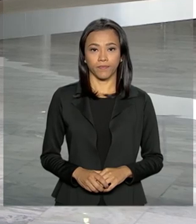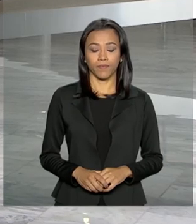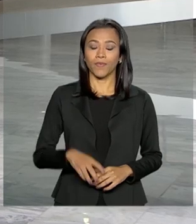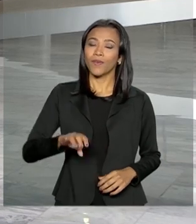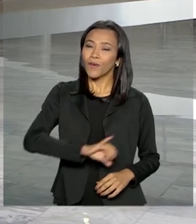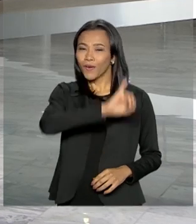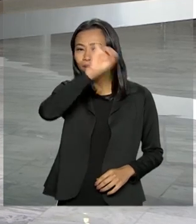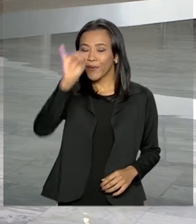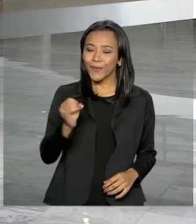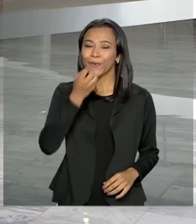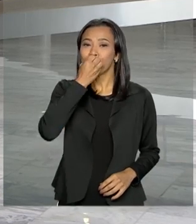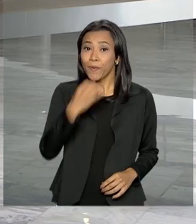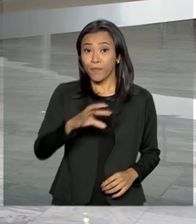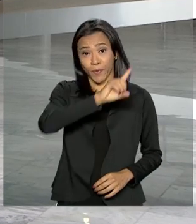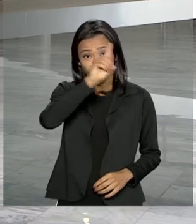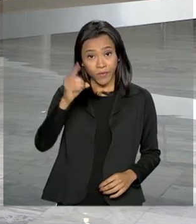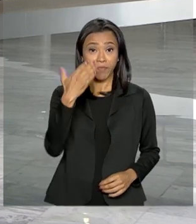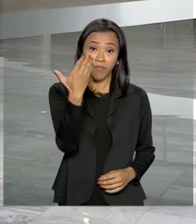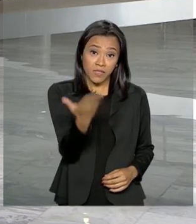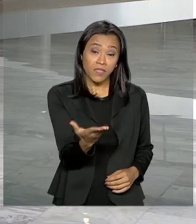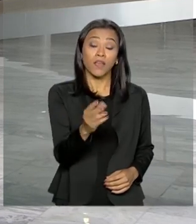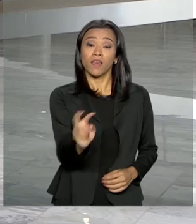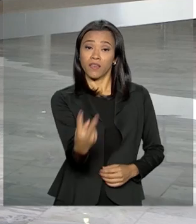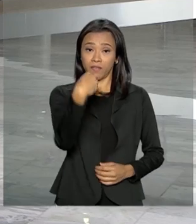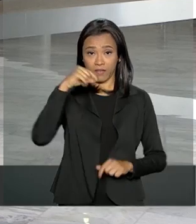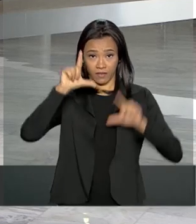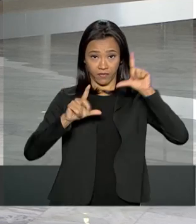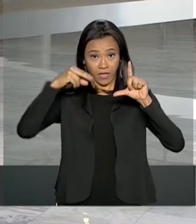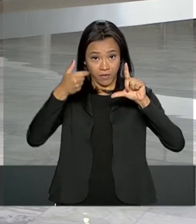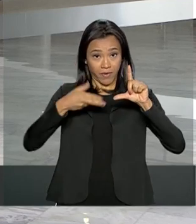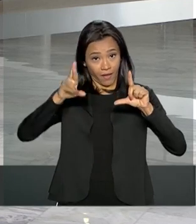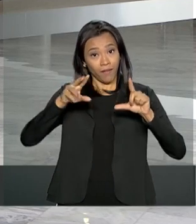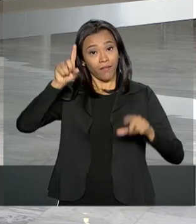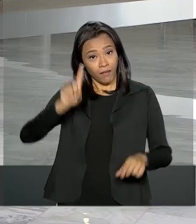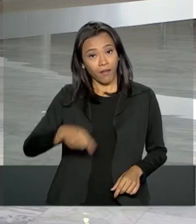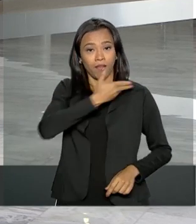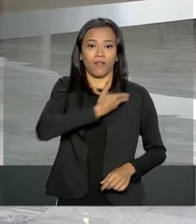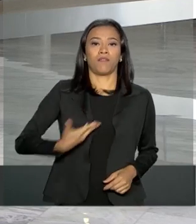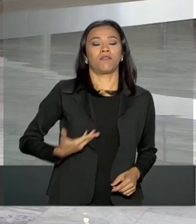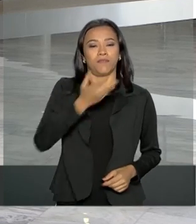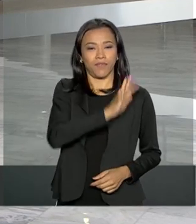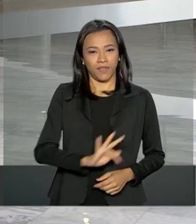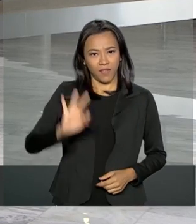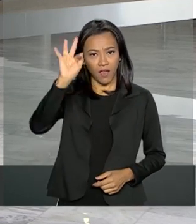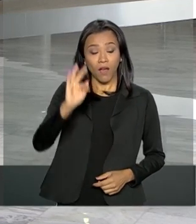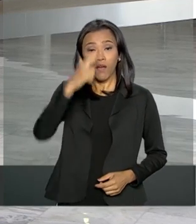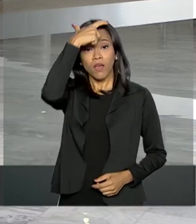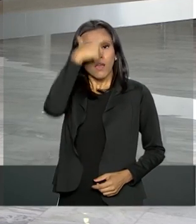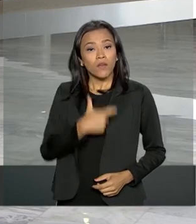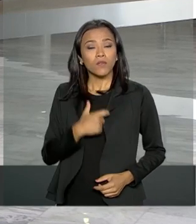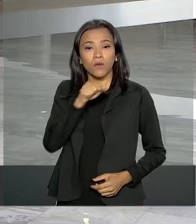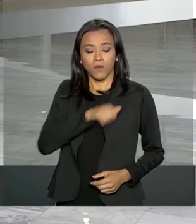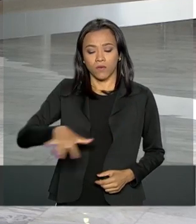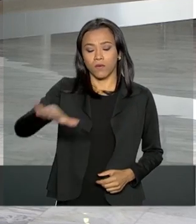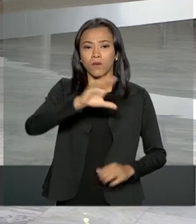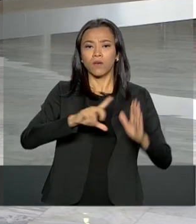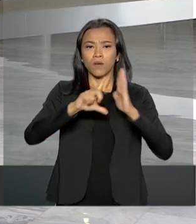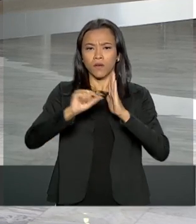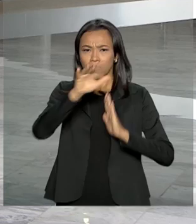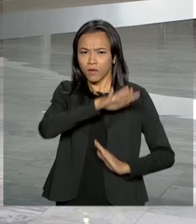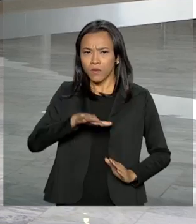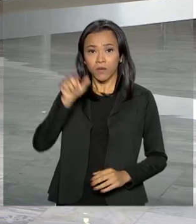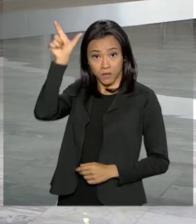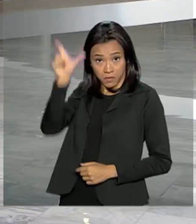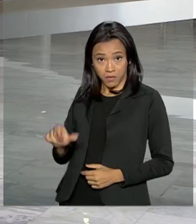Olá, bom dia para você que acompanha a NBR e TV do Governo Federal. Eu estou no Palácio do Planalto, onde o presidente